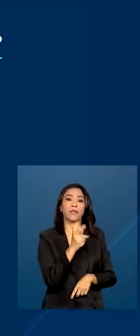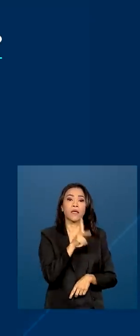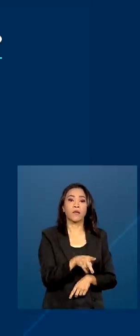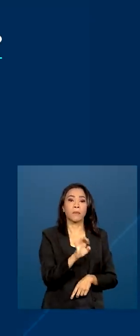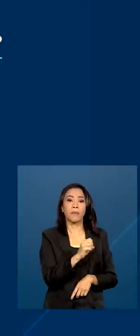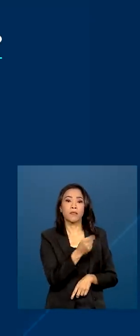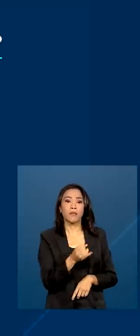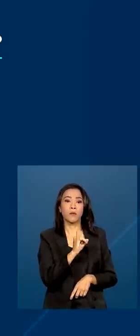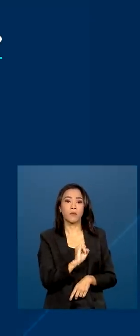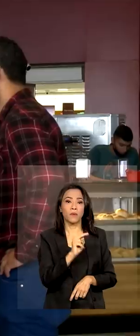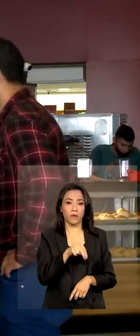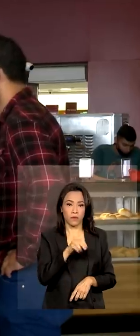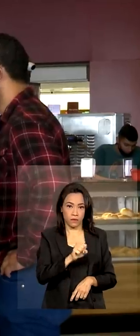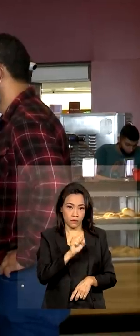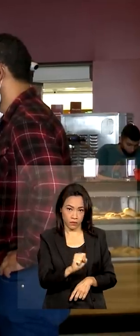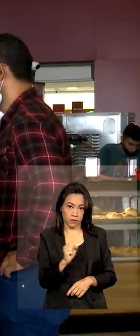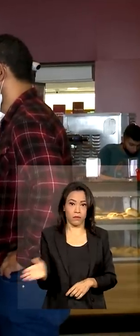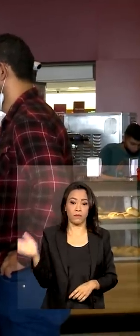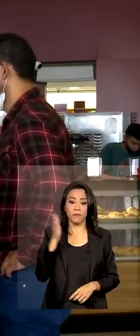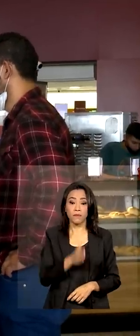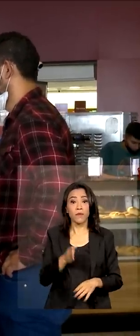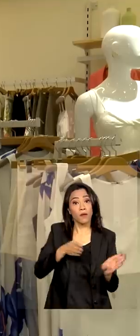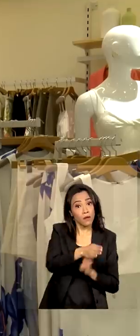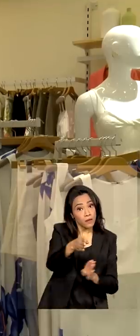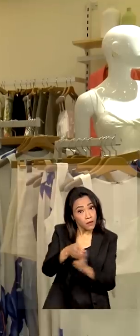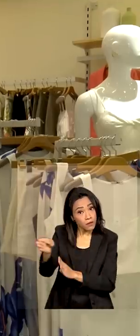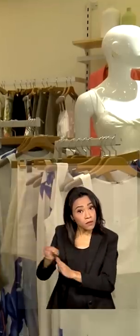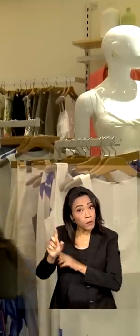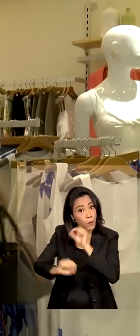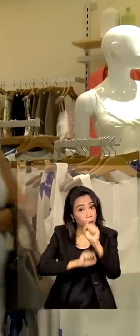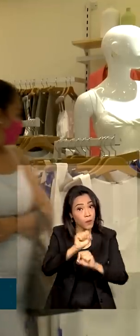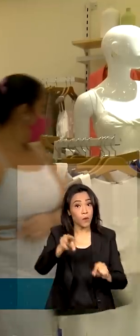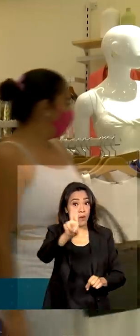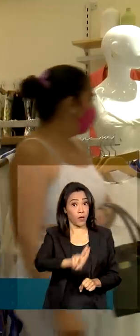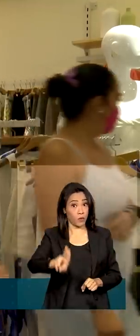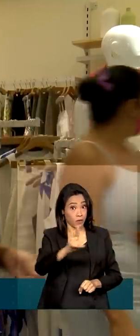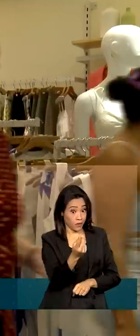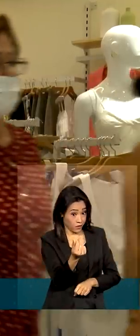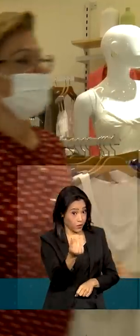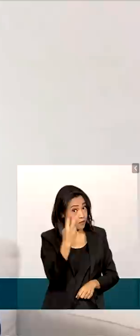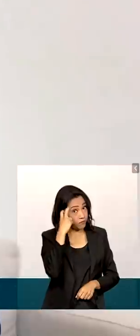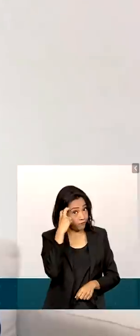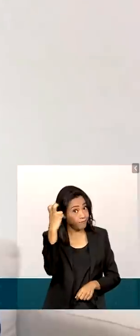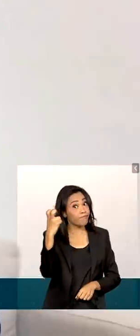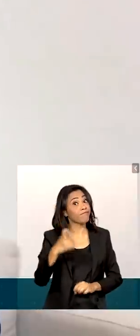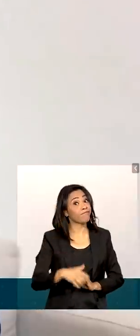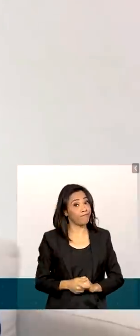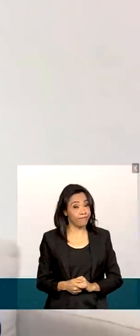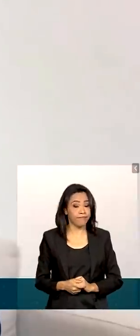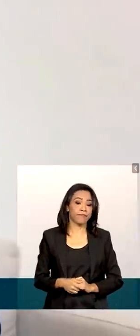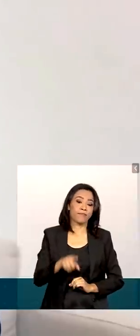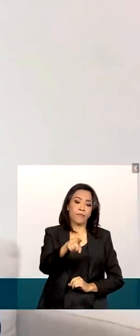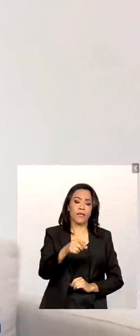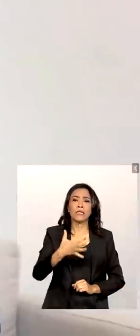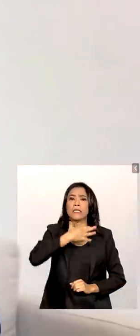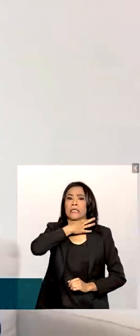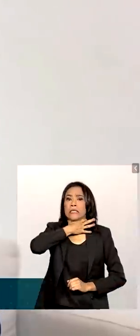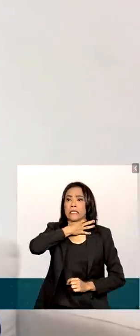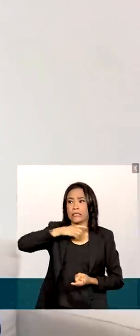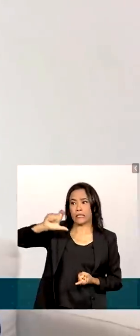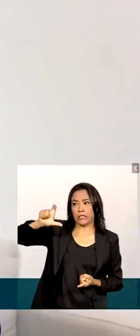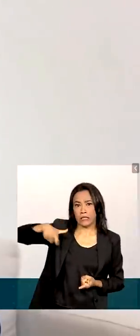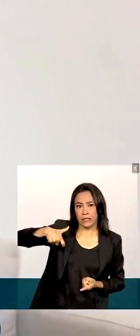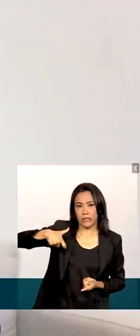do INSS. A recomendação é usar o 13º com sabedoria. Tem uma dívida no cartão, é a